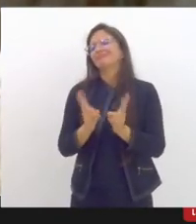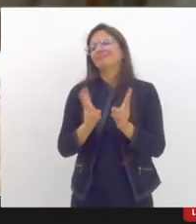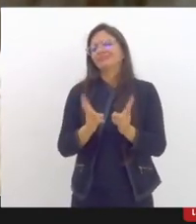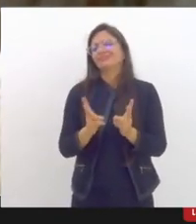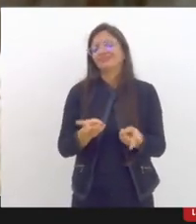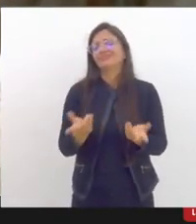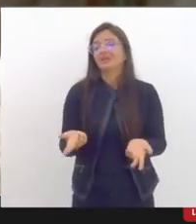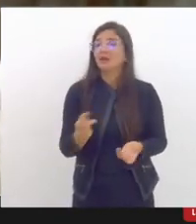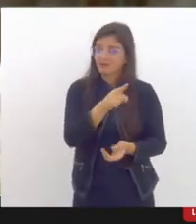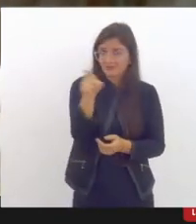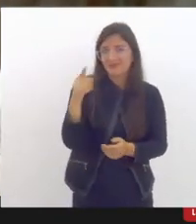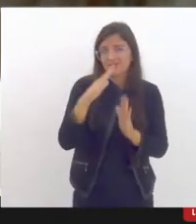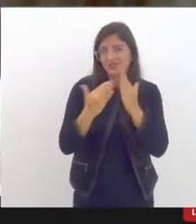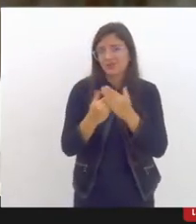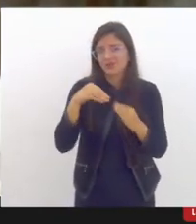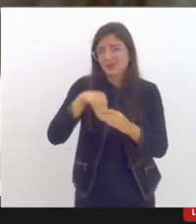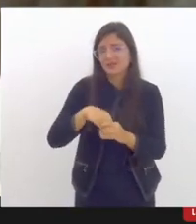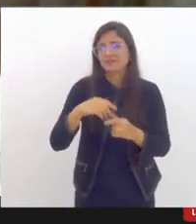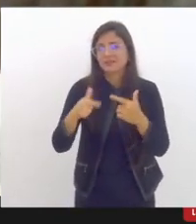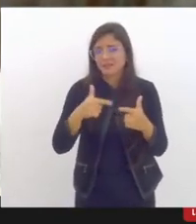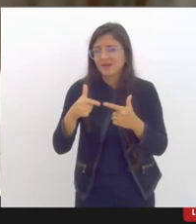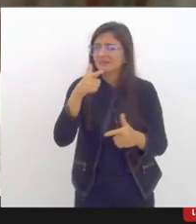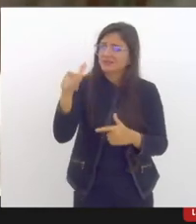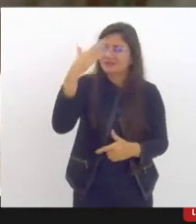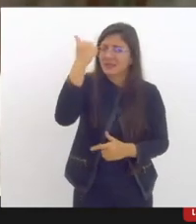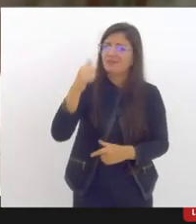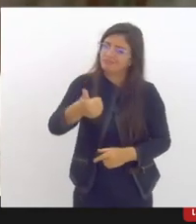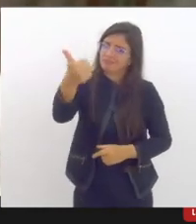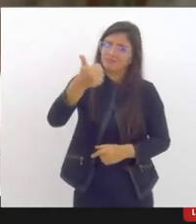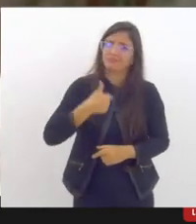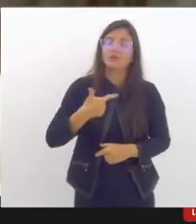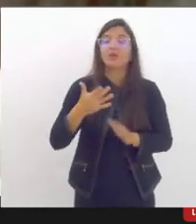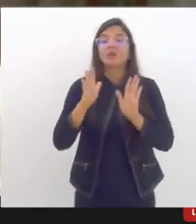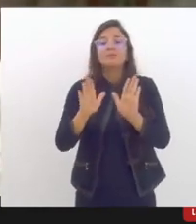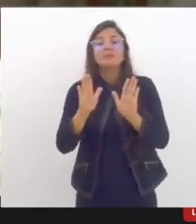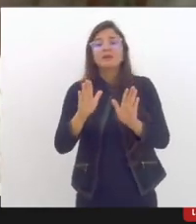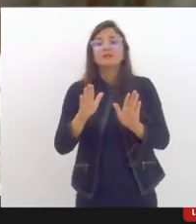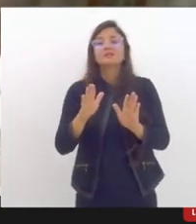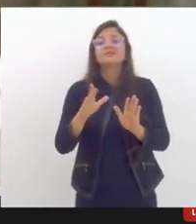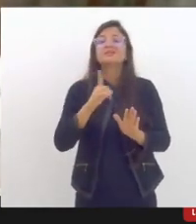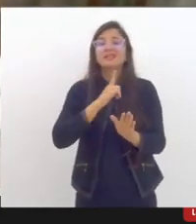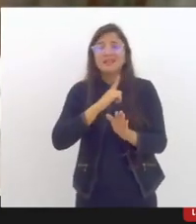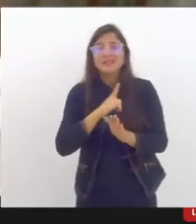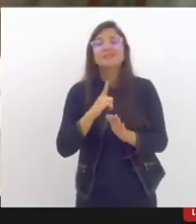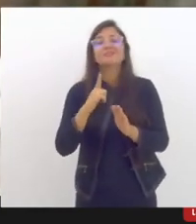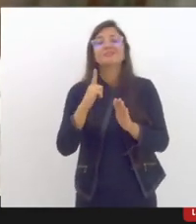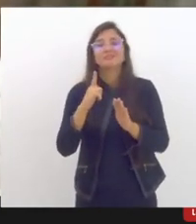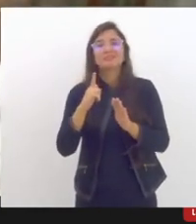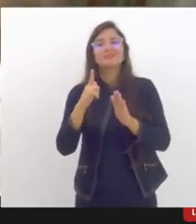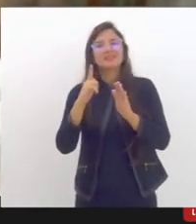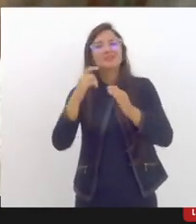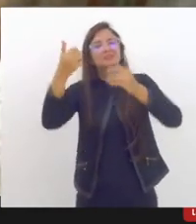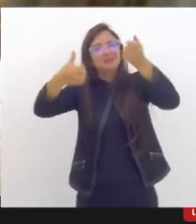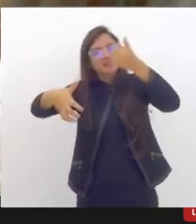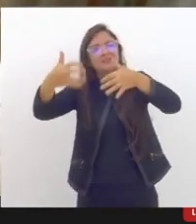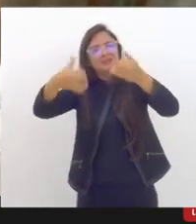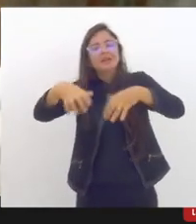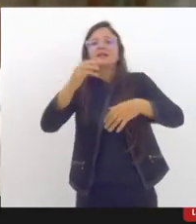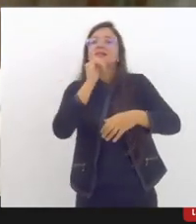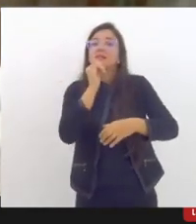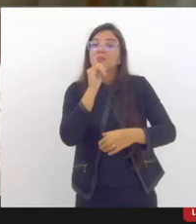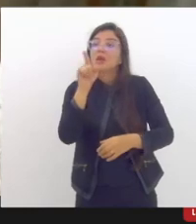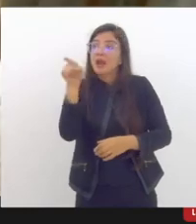mas eu acho que é um tema correlato os conflitos que são é que acontecem na casa desse